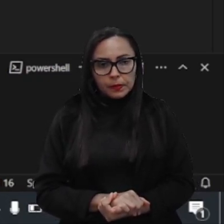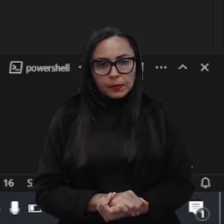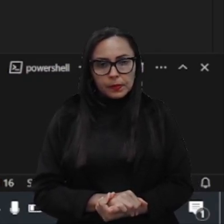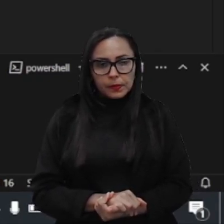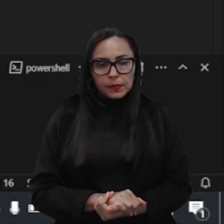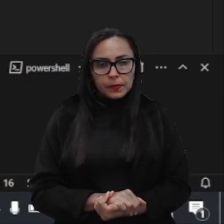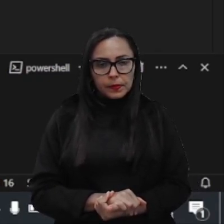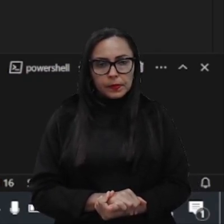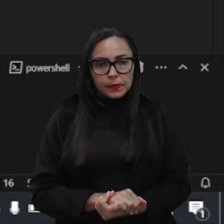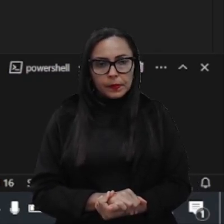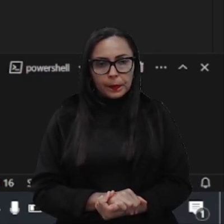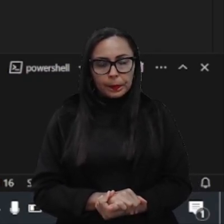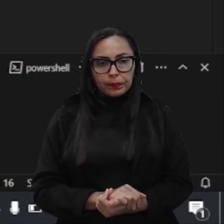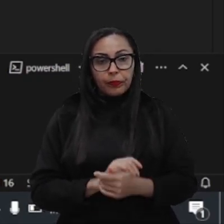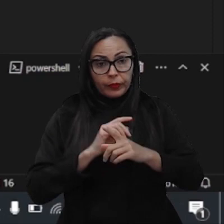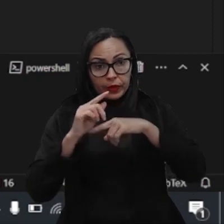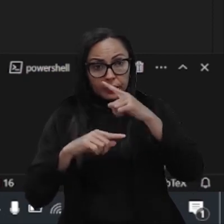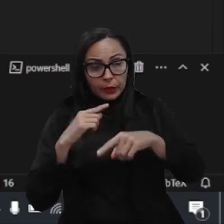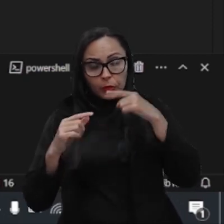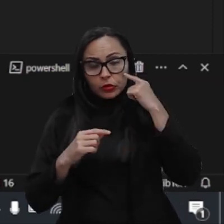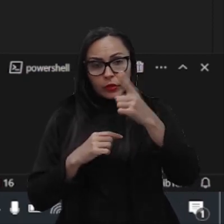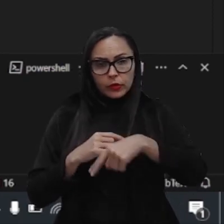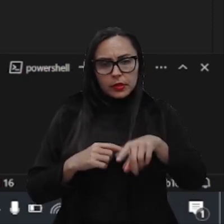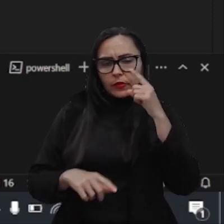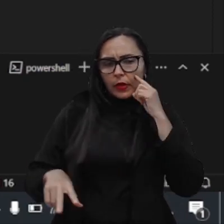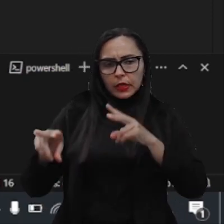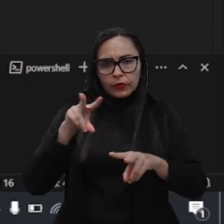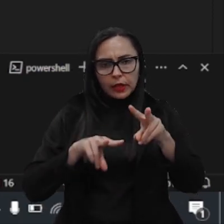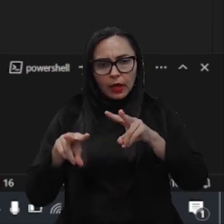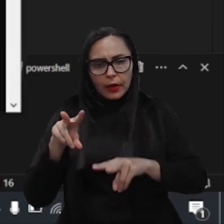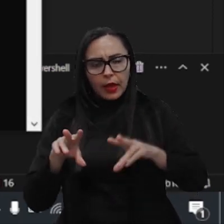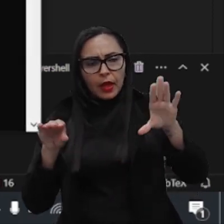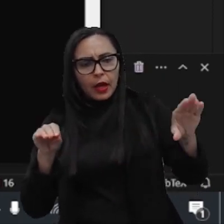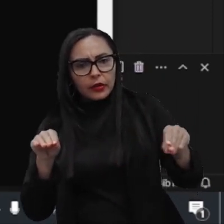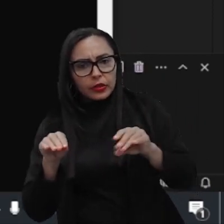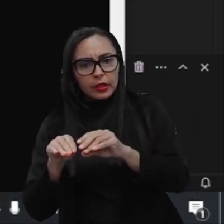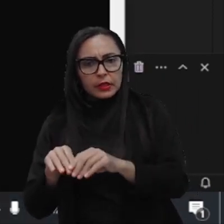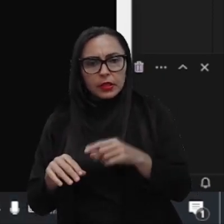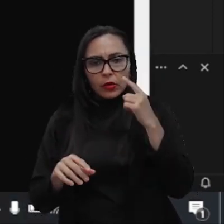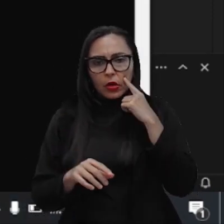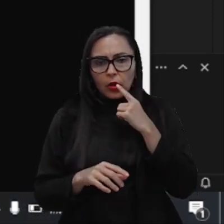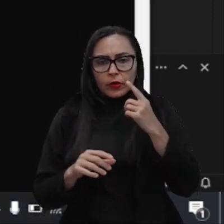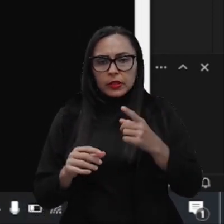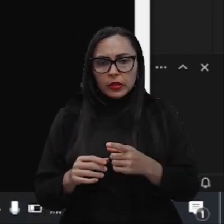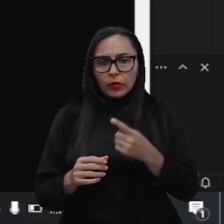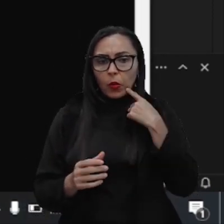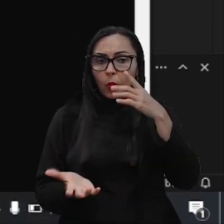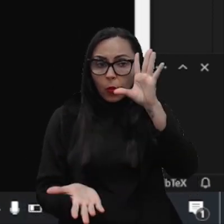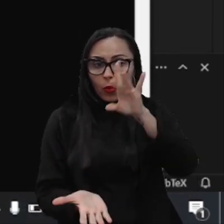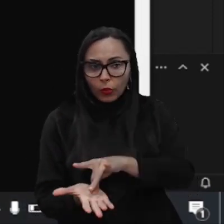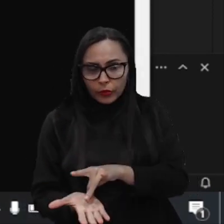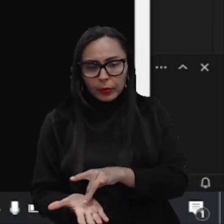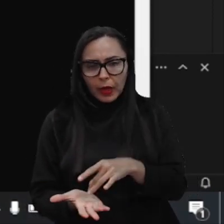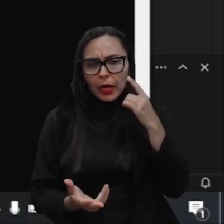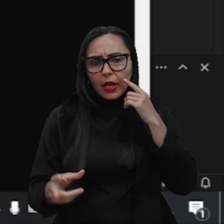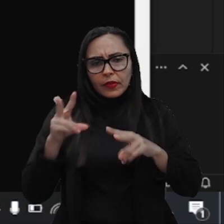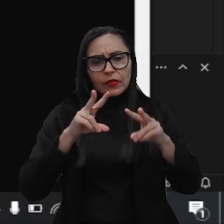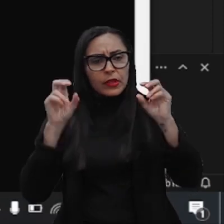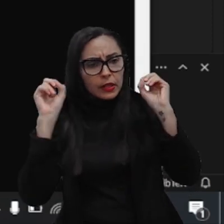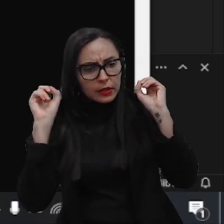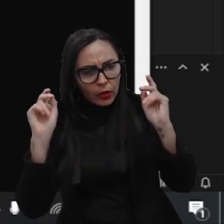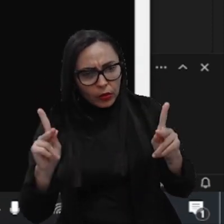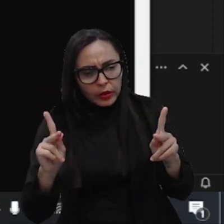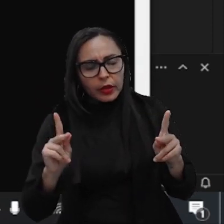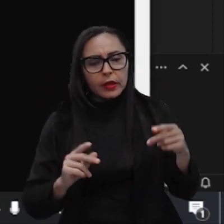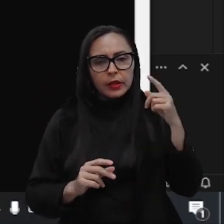Depois que você executar a instalação do path, ok, gente, vocês vão confirmar, verificar se está tudo ok, abriu o cmd, que